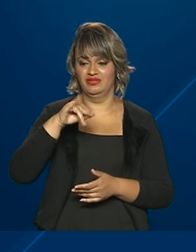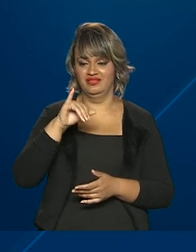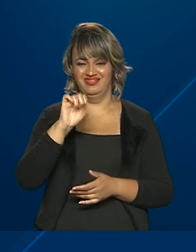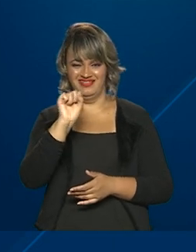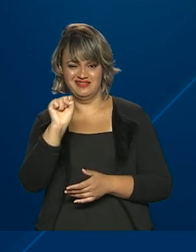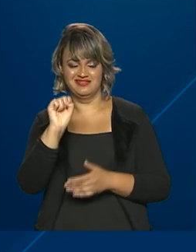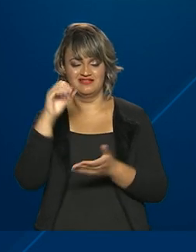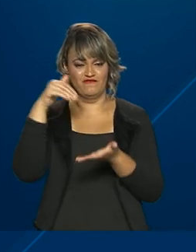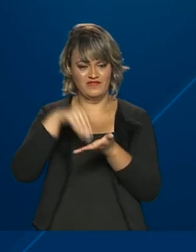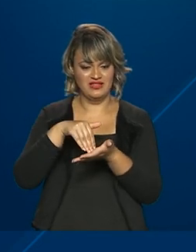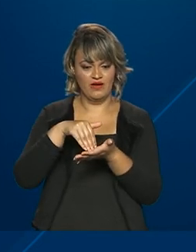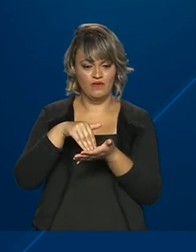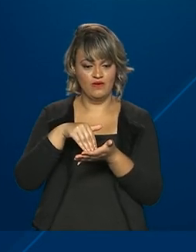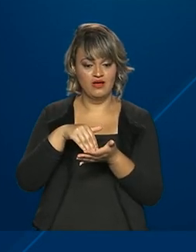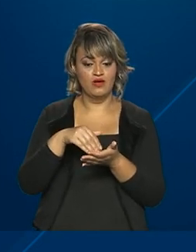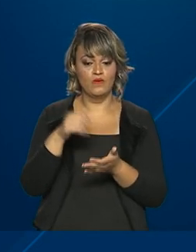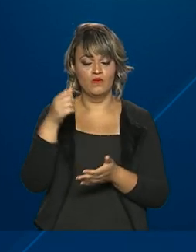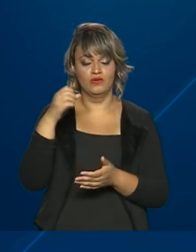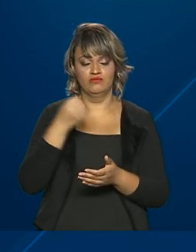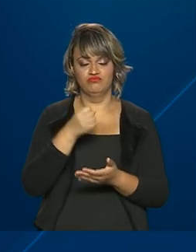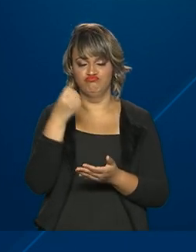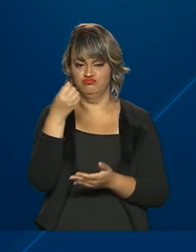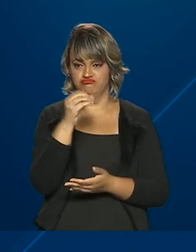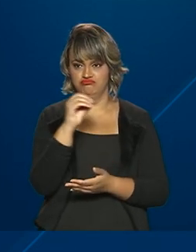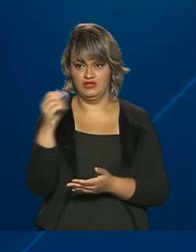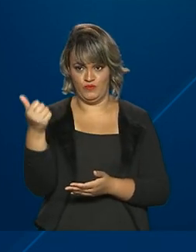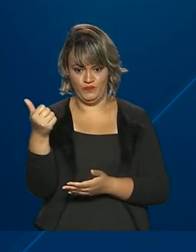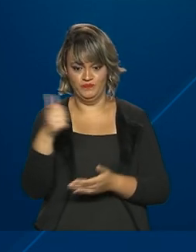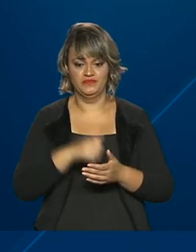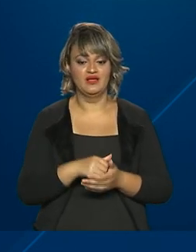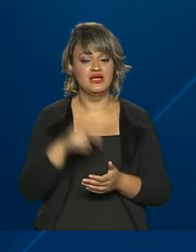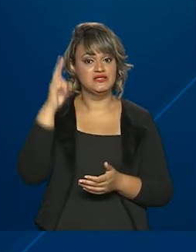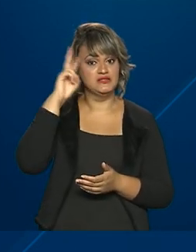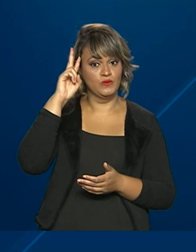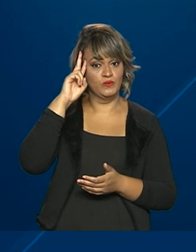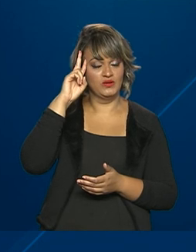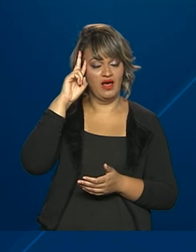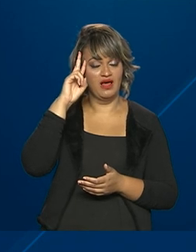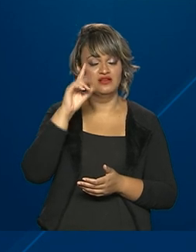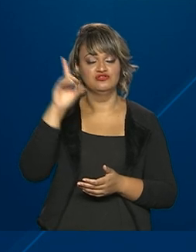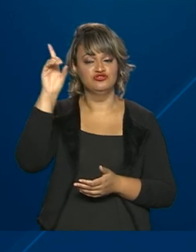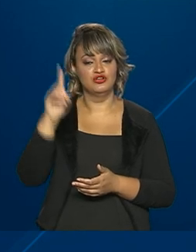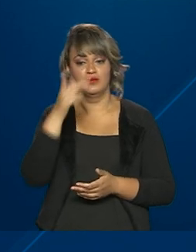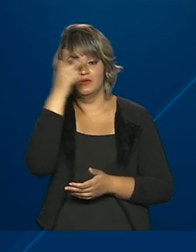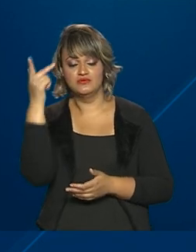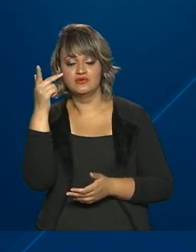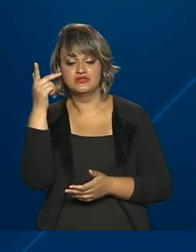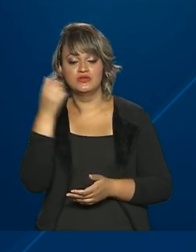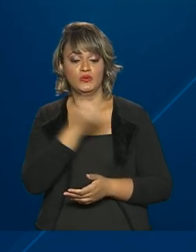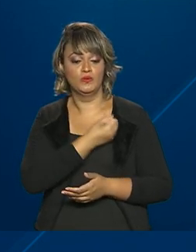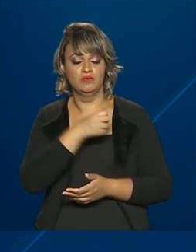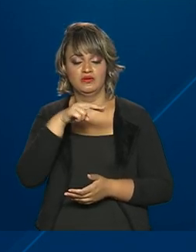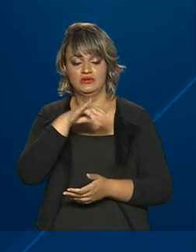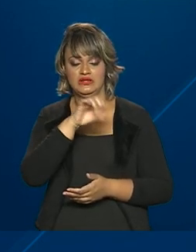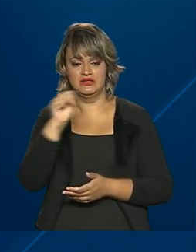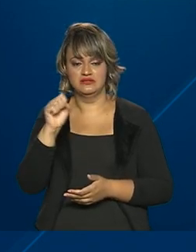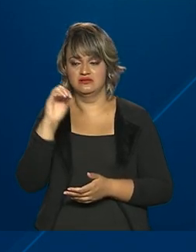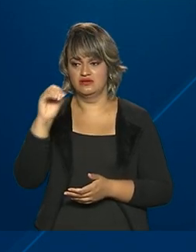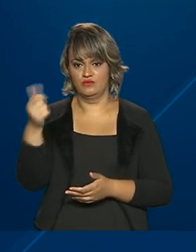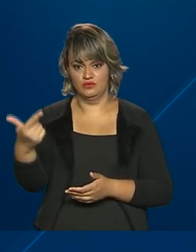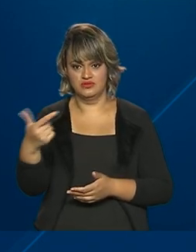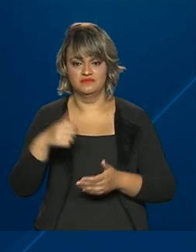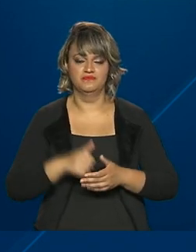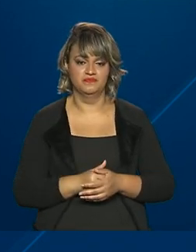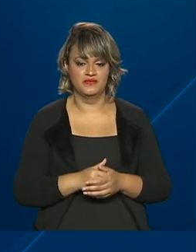identificação social, terminado em 1. Na segunda-feira, dia 13, será a vez de receber quem tem NIS final 2.